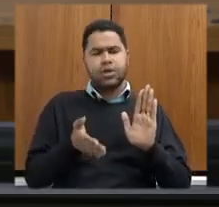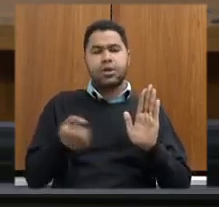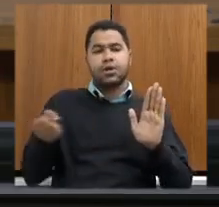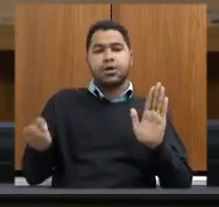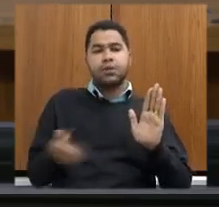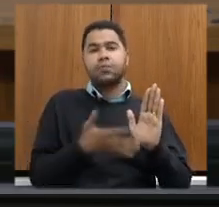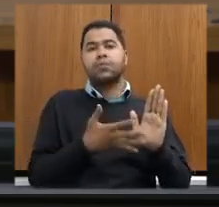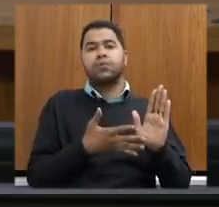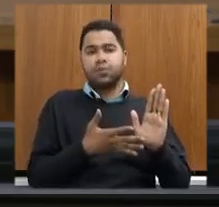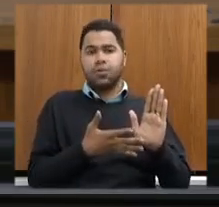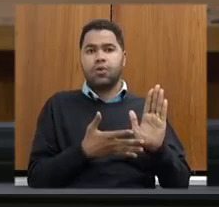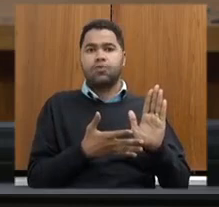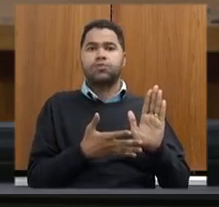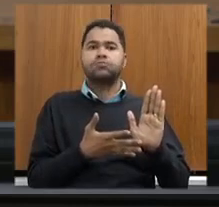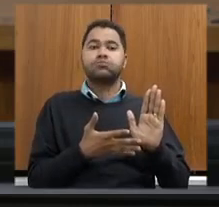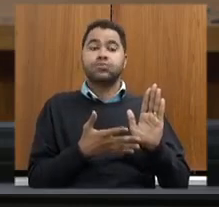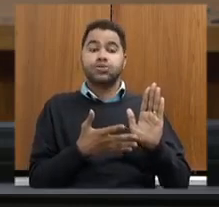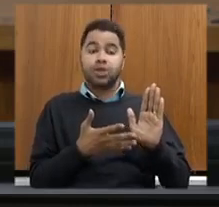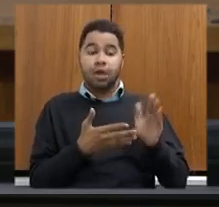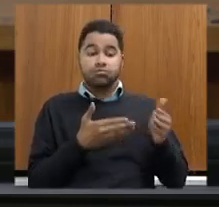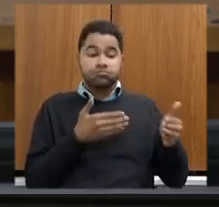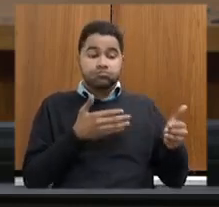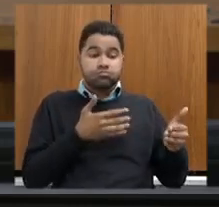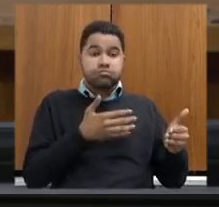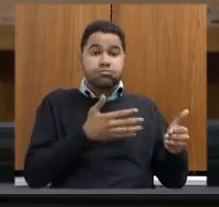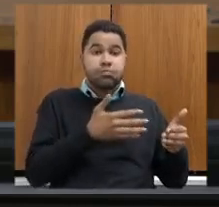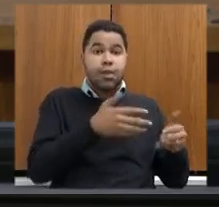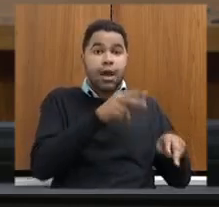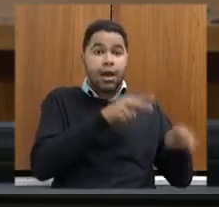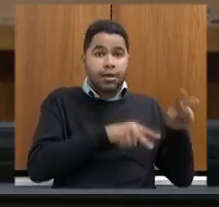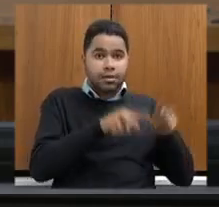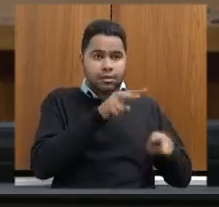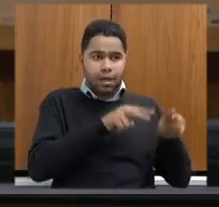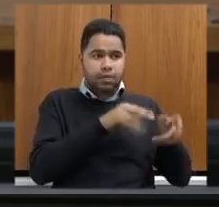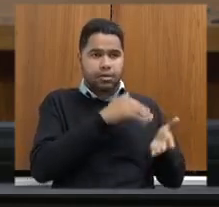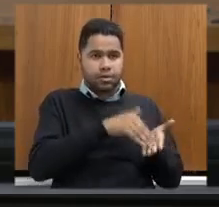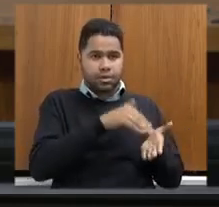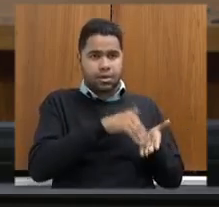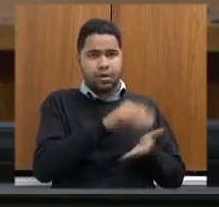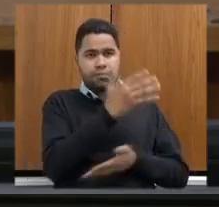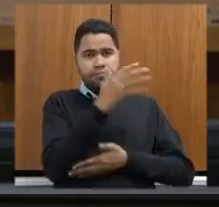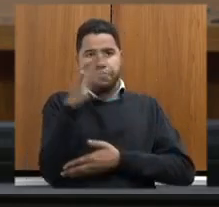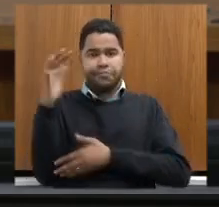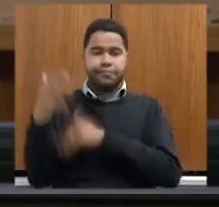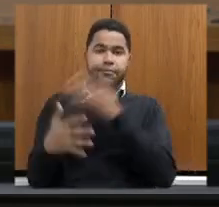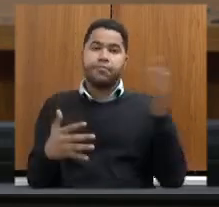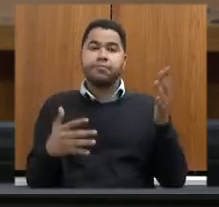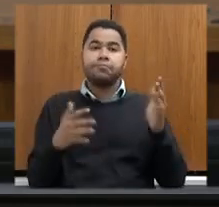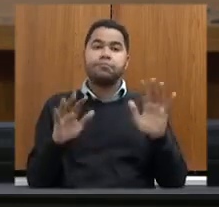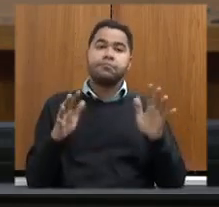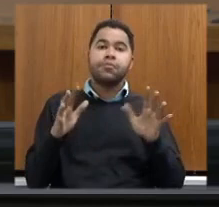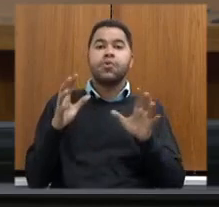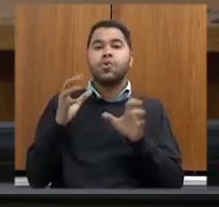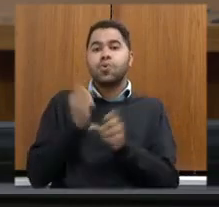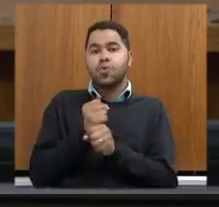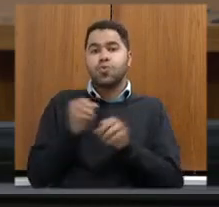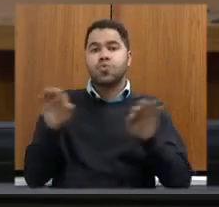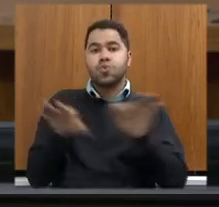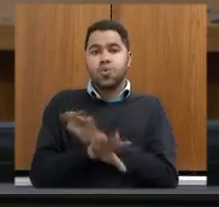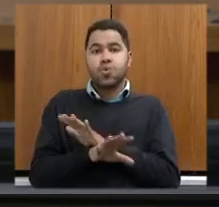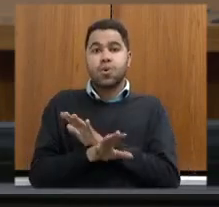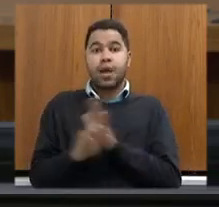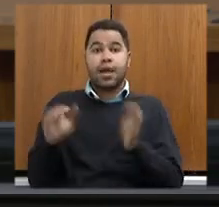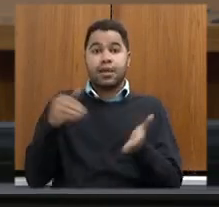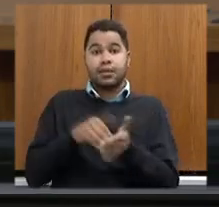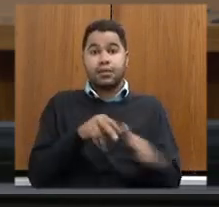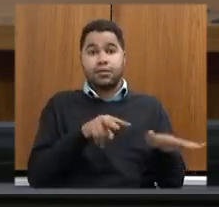nova versão, ela está em fase final de análise na Procuradoria Jurídica da Secretaria de Meio Ambiente, com uma previsão de conclusão até semana que vem,